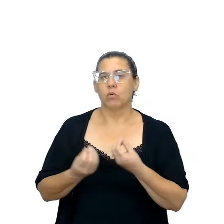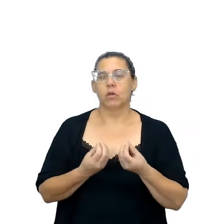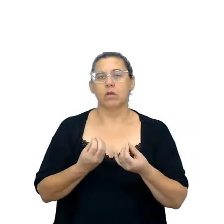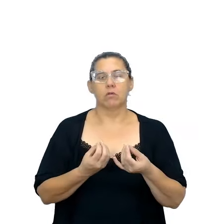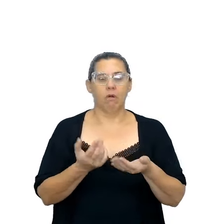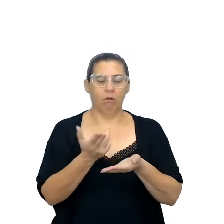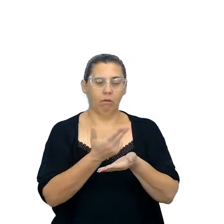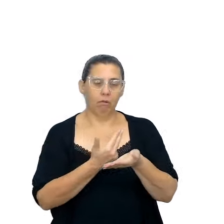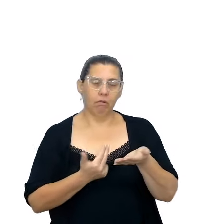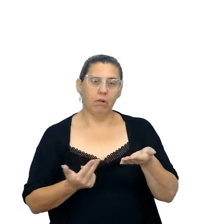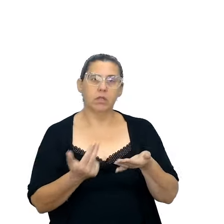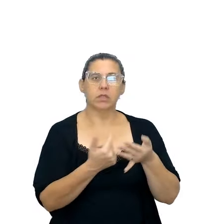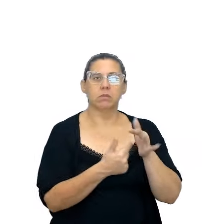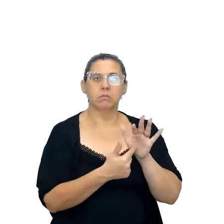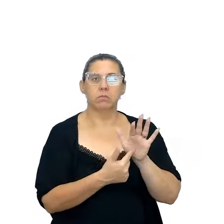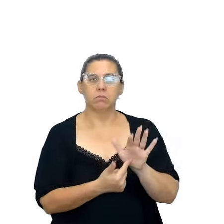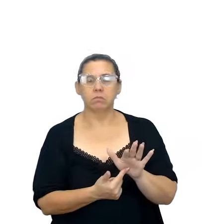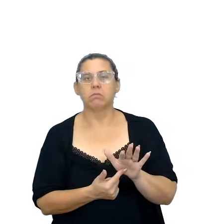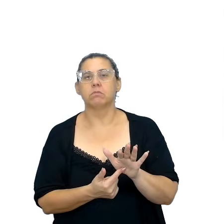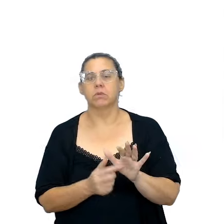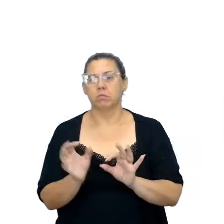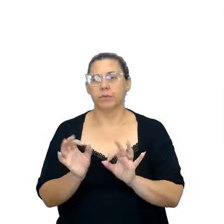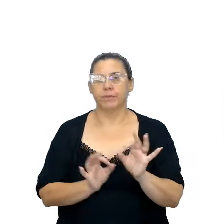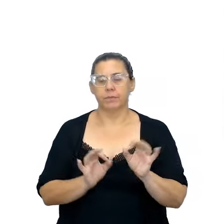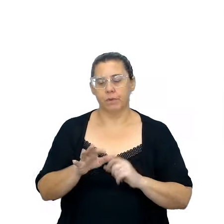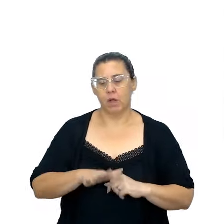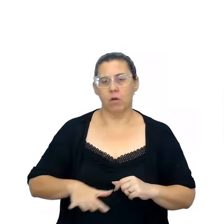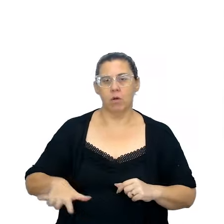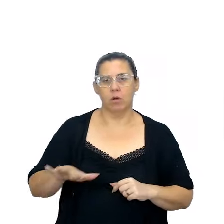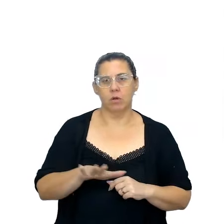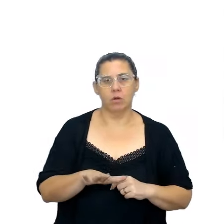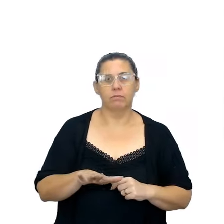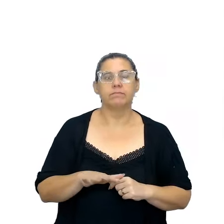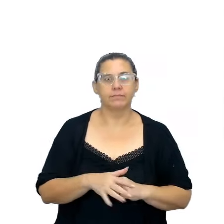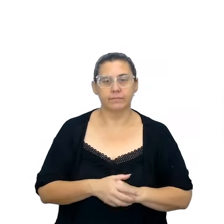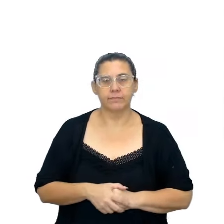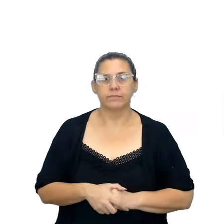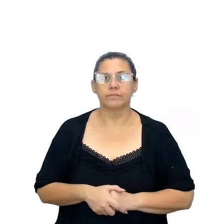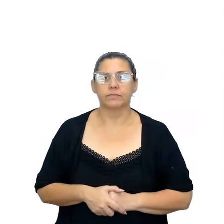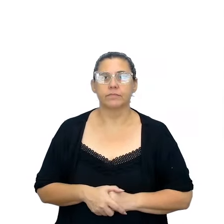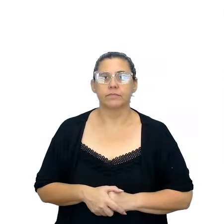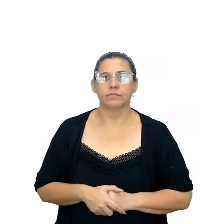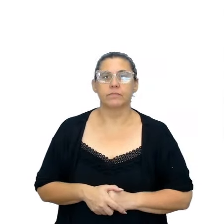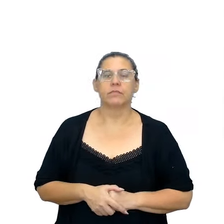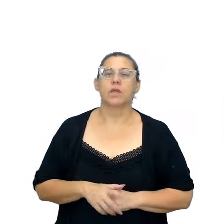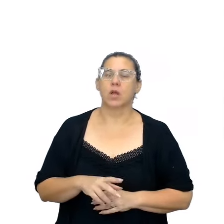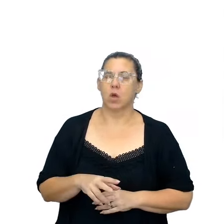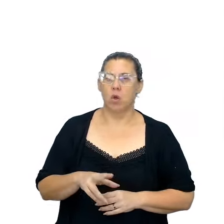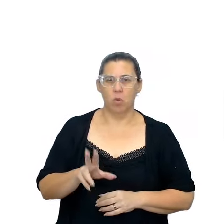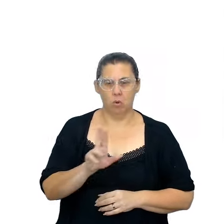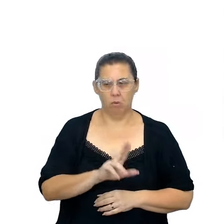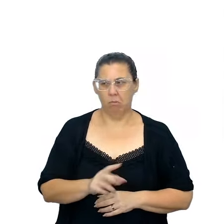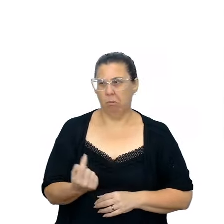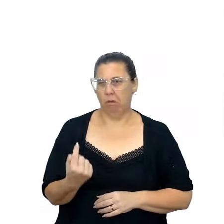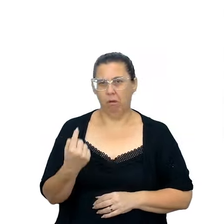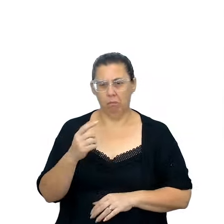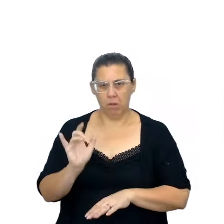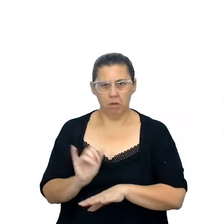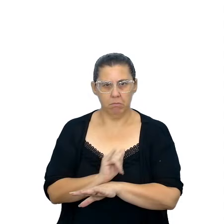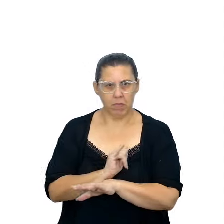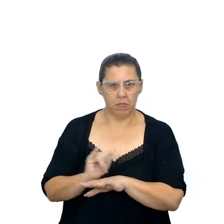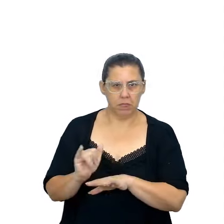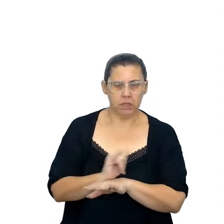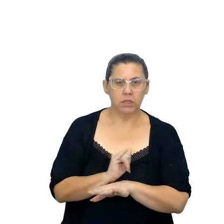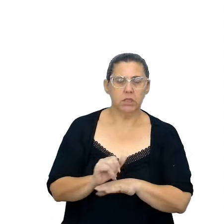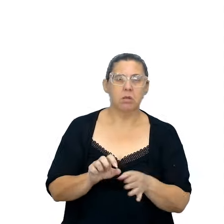redesenhar, né, que vai criar um ambiente propício, né, e isso era muito usado também como estratégia,